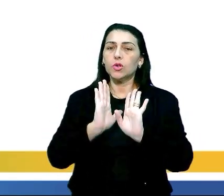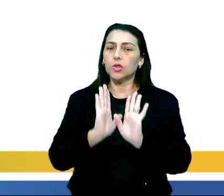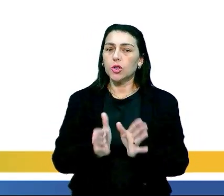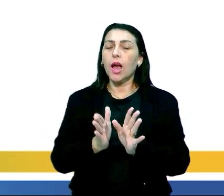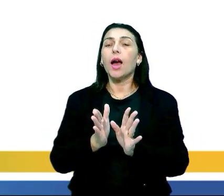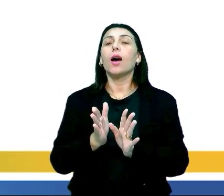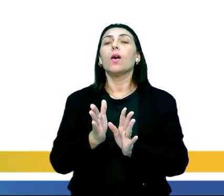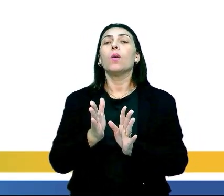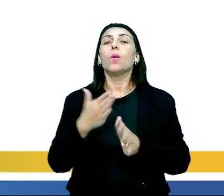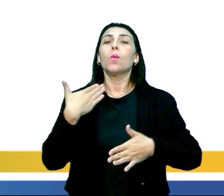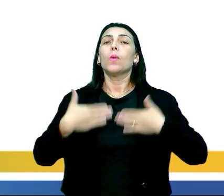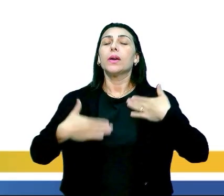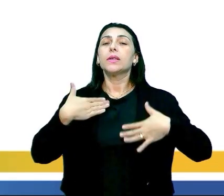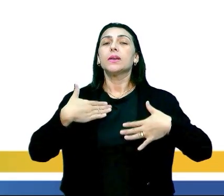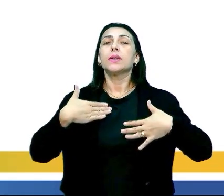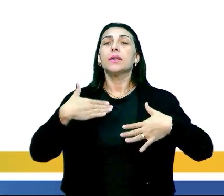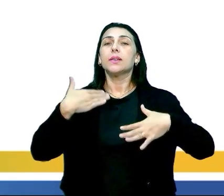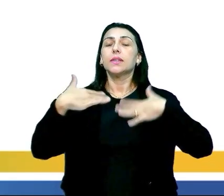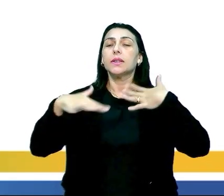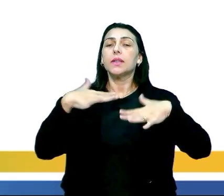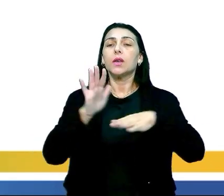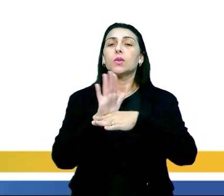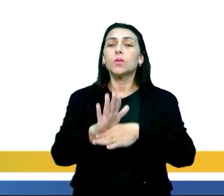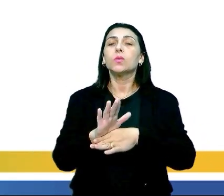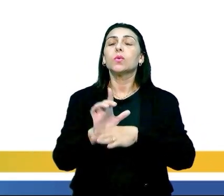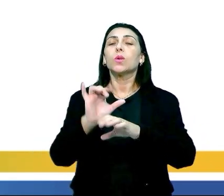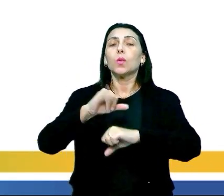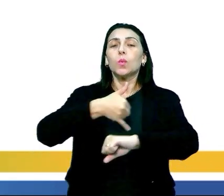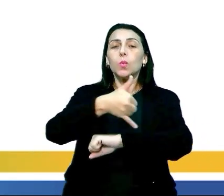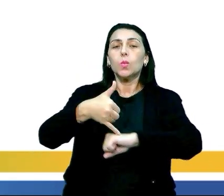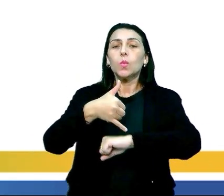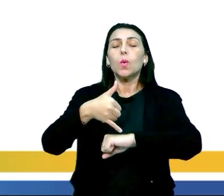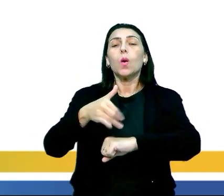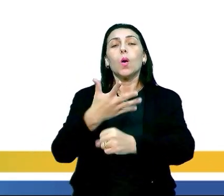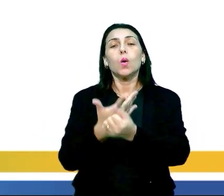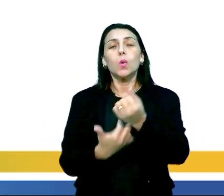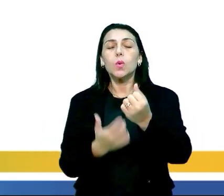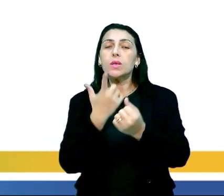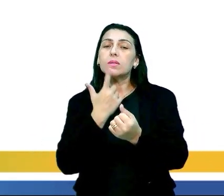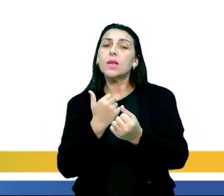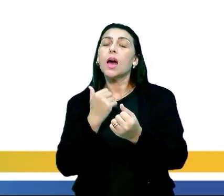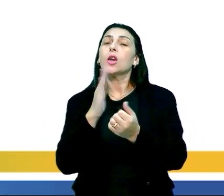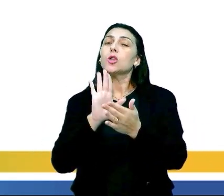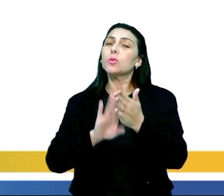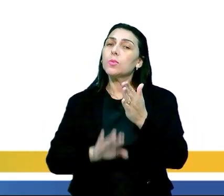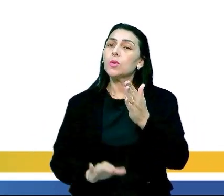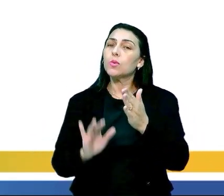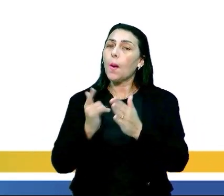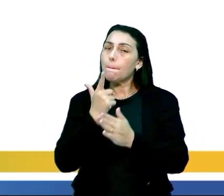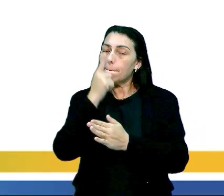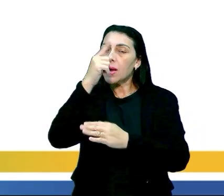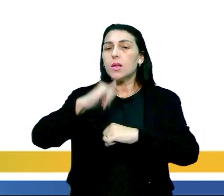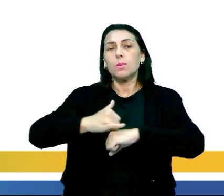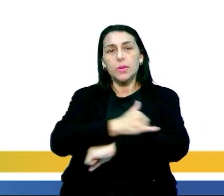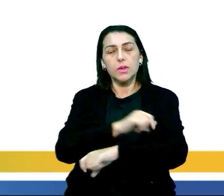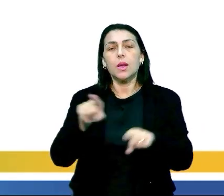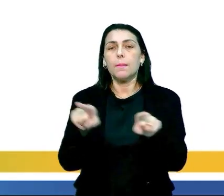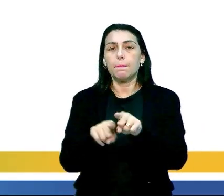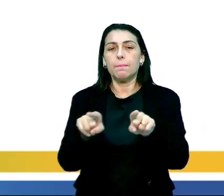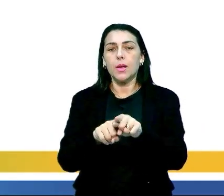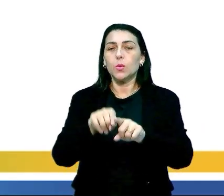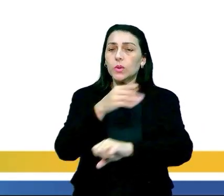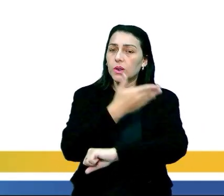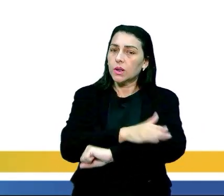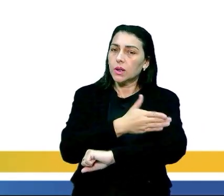exercício físico auxilia no controle do colesterol, reduz os riscos de obesidade e também é recomendado no